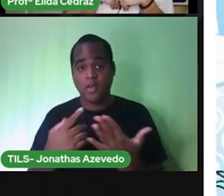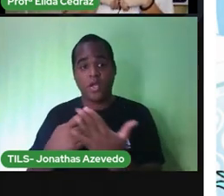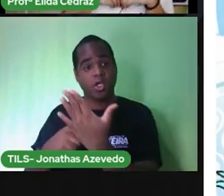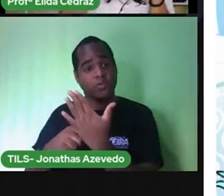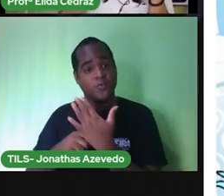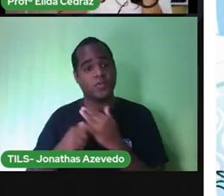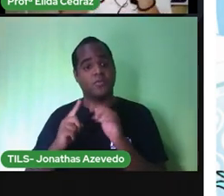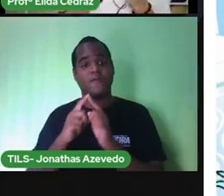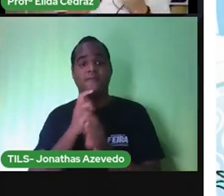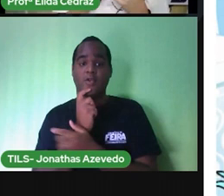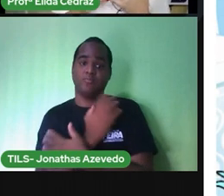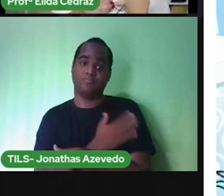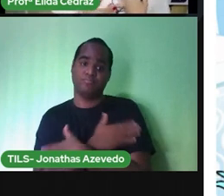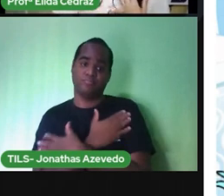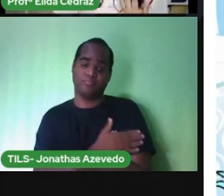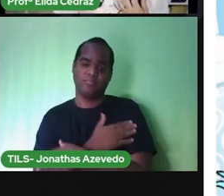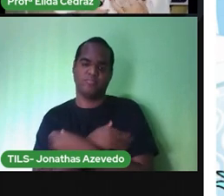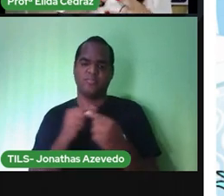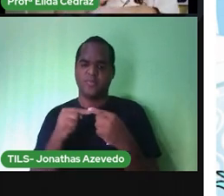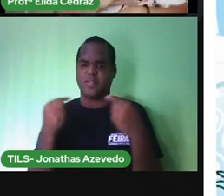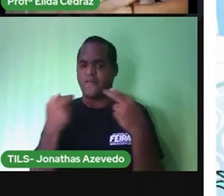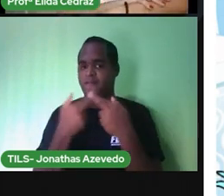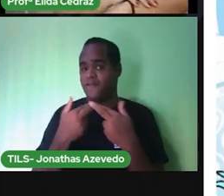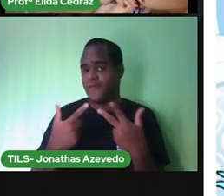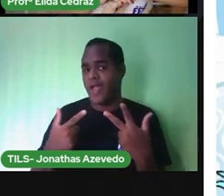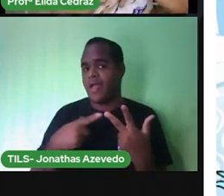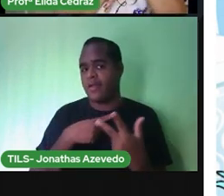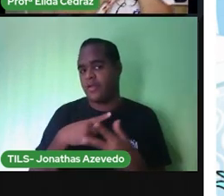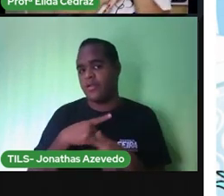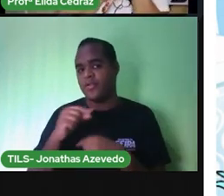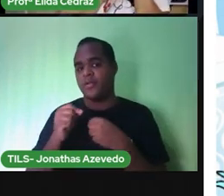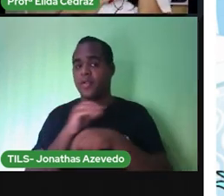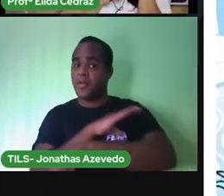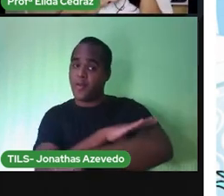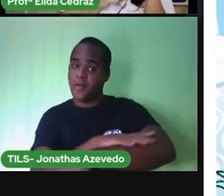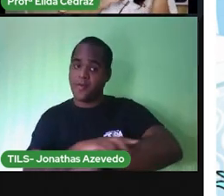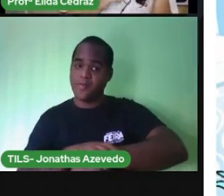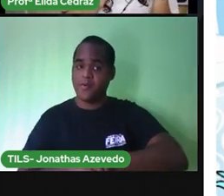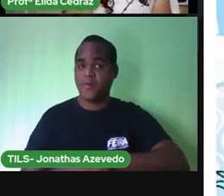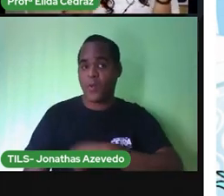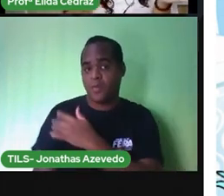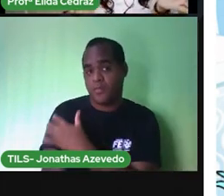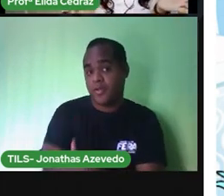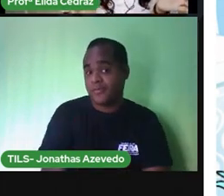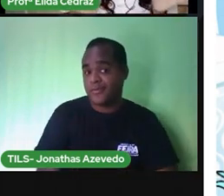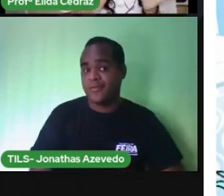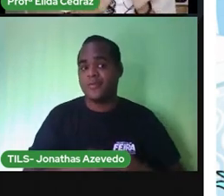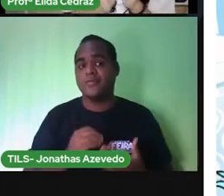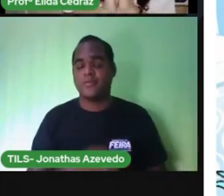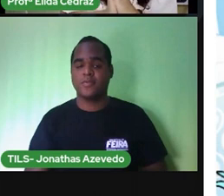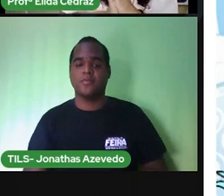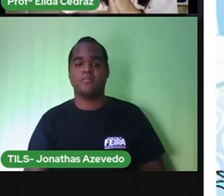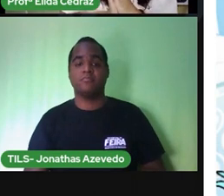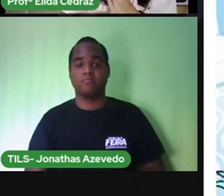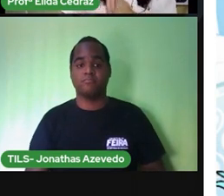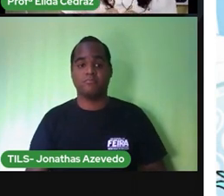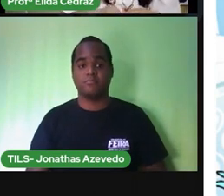inverno. Uma roupinha mais grossa, de manga comprida. Entendeu? Para a gente se